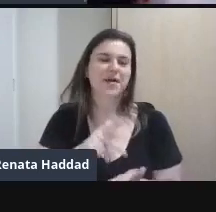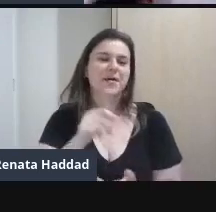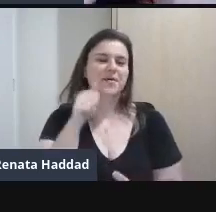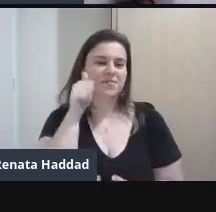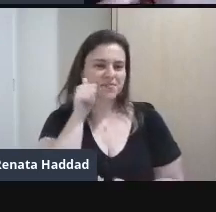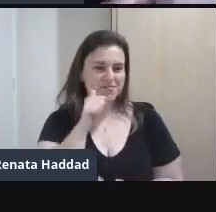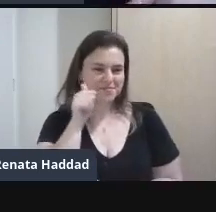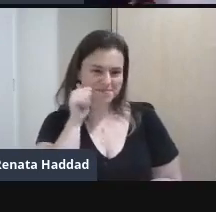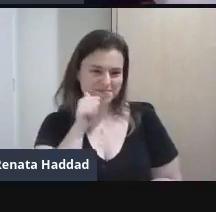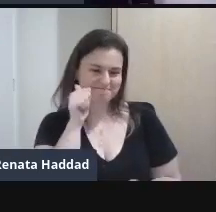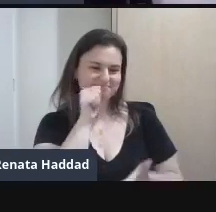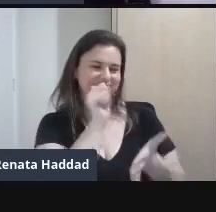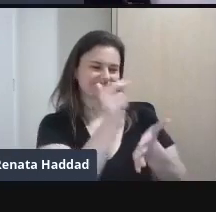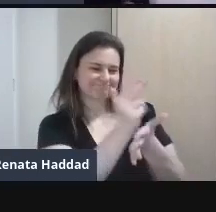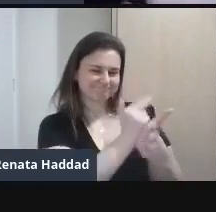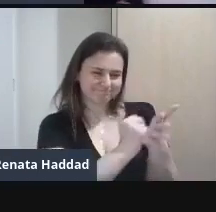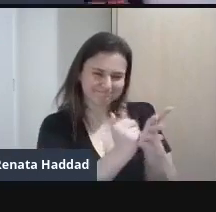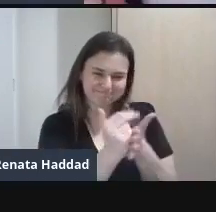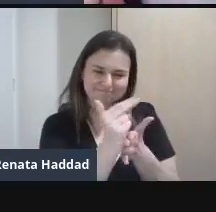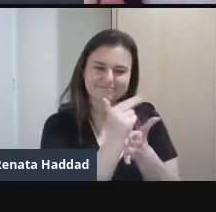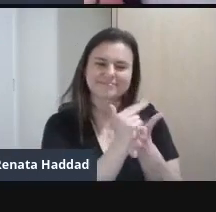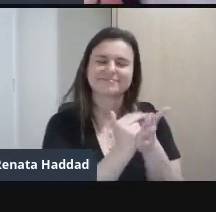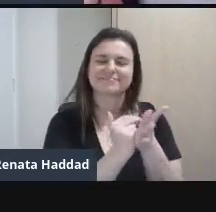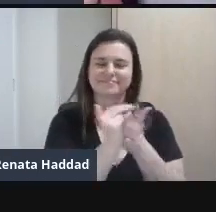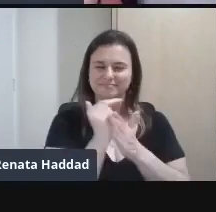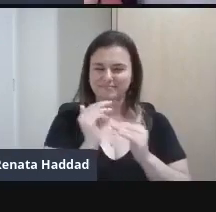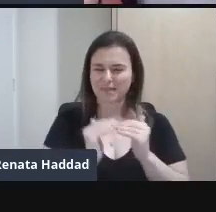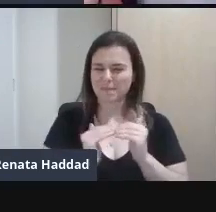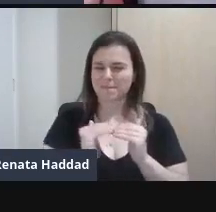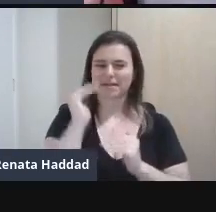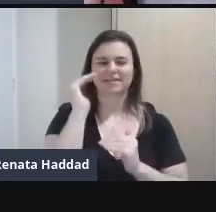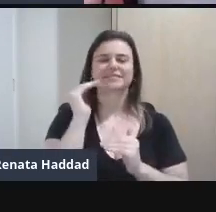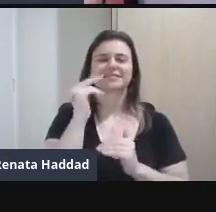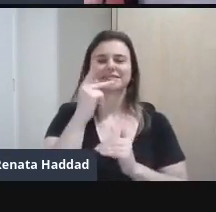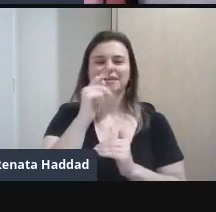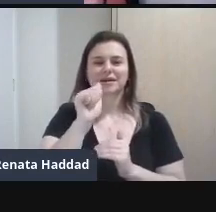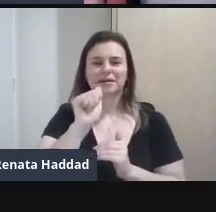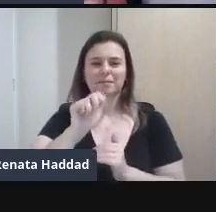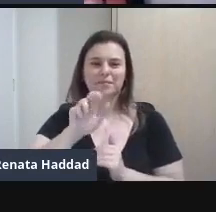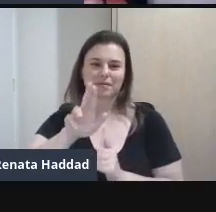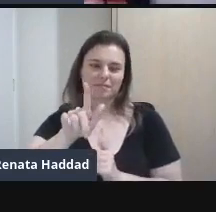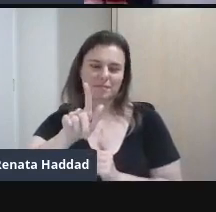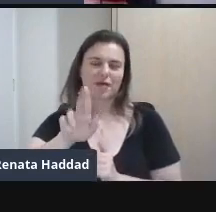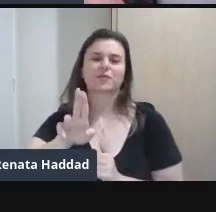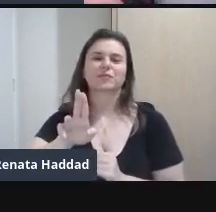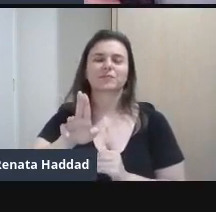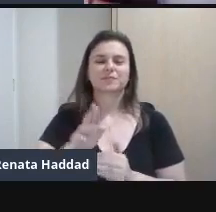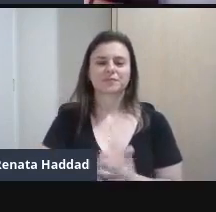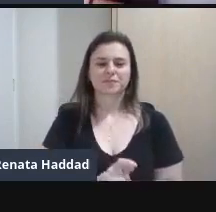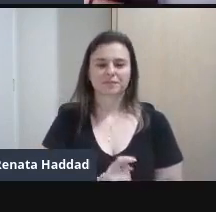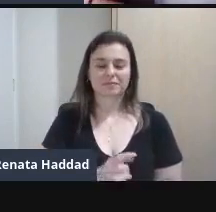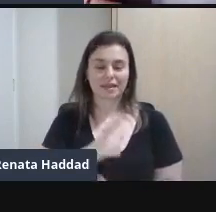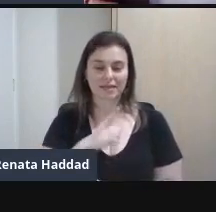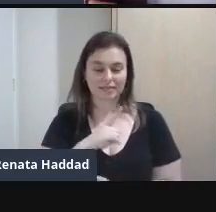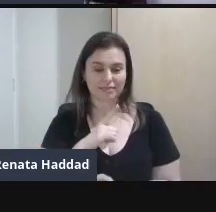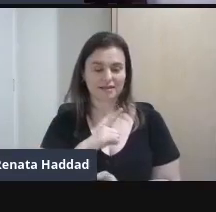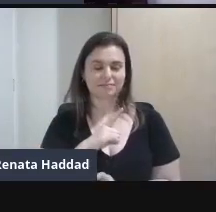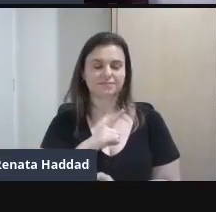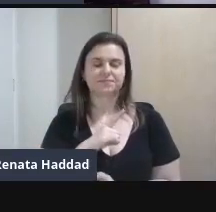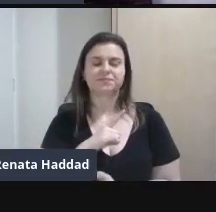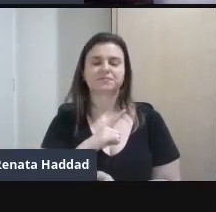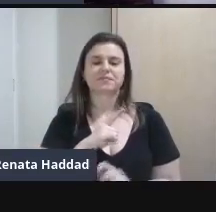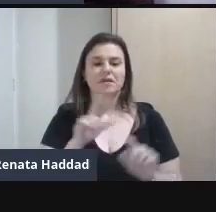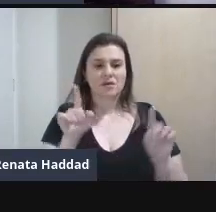artistas E muito mais Pagu Patrícia Galvão Tem a letra De uma Uma